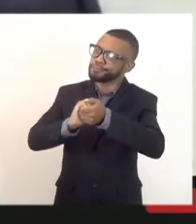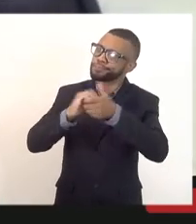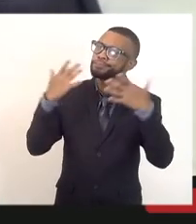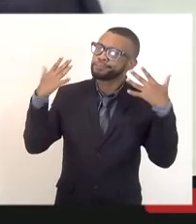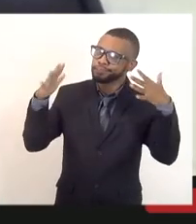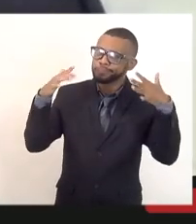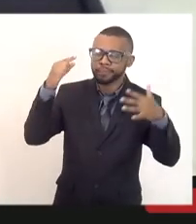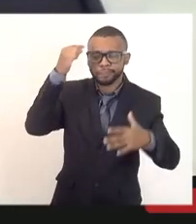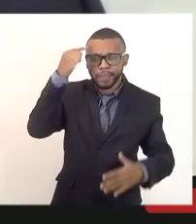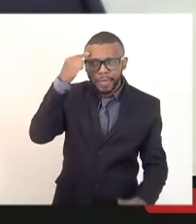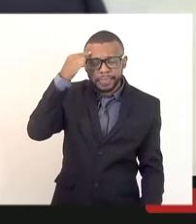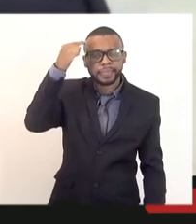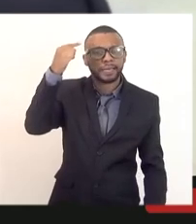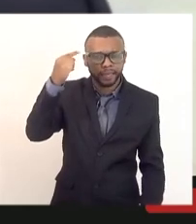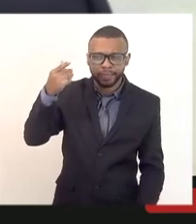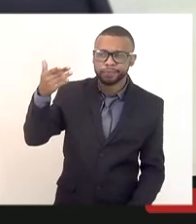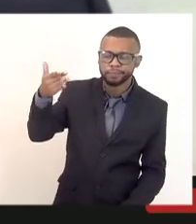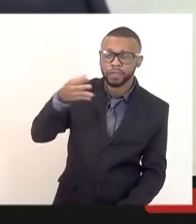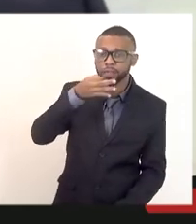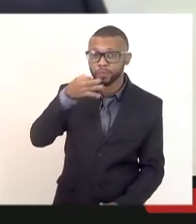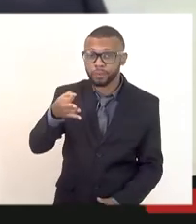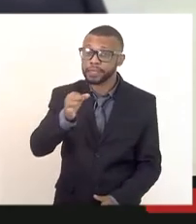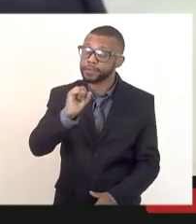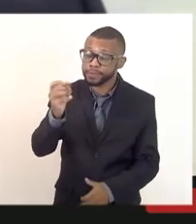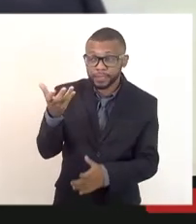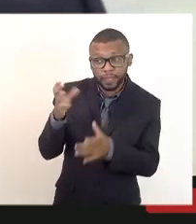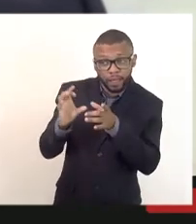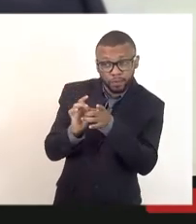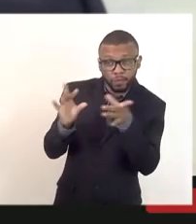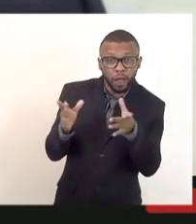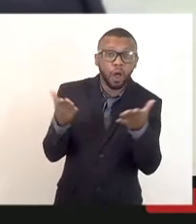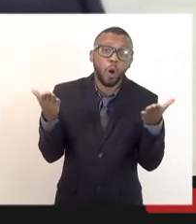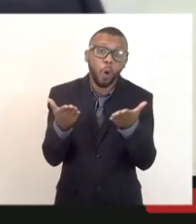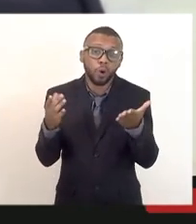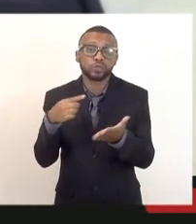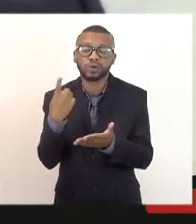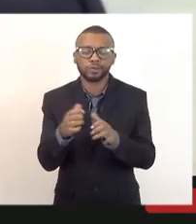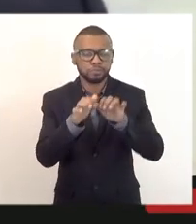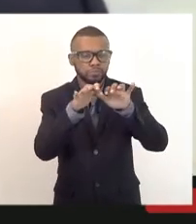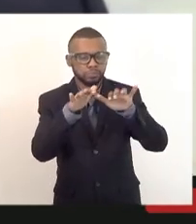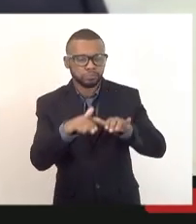ideia, e se vossa excelência autorizar, hoje ainda a gente encaminha